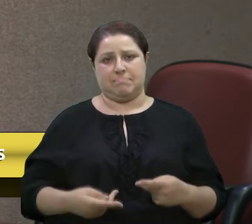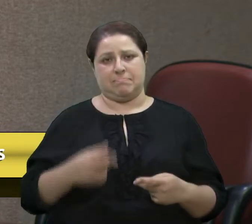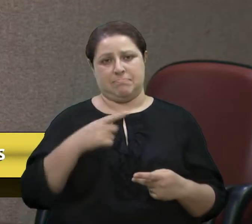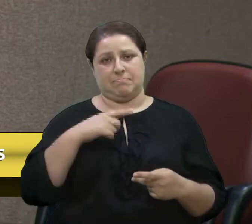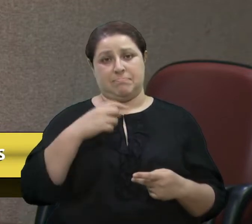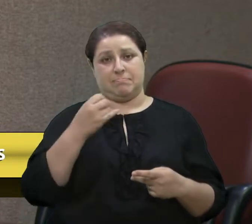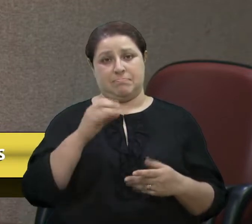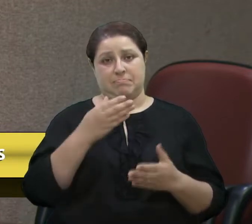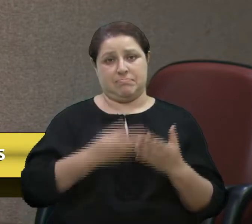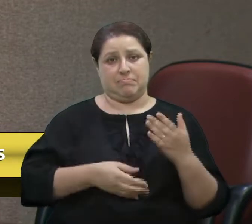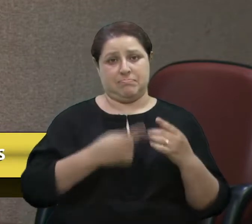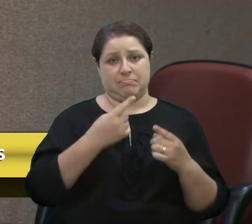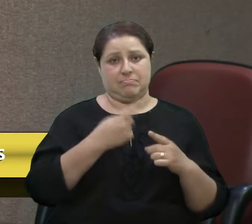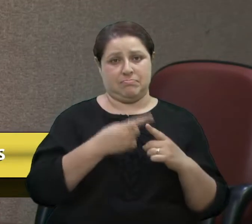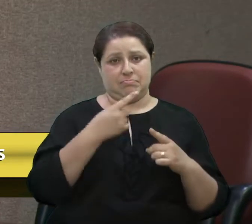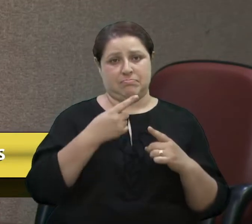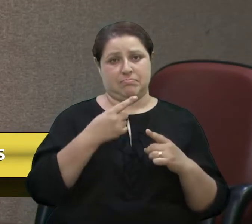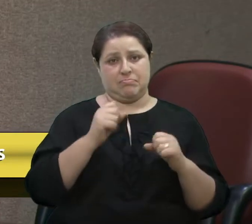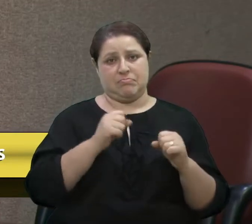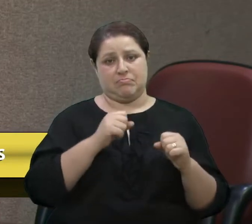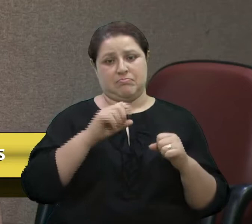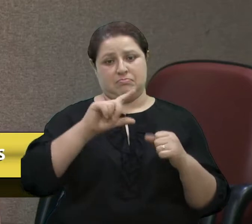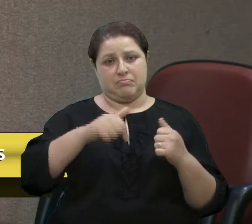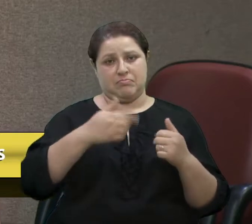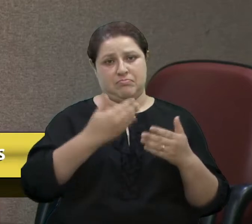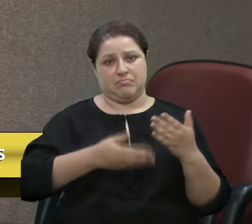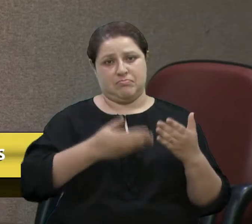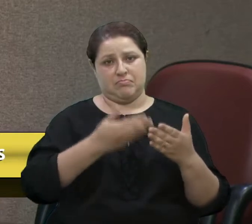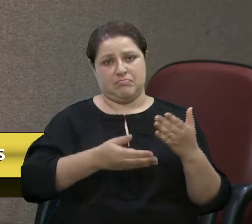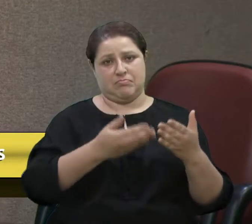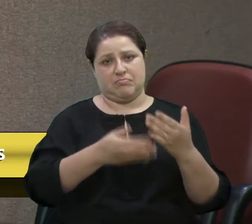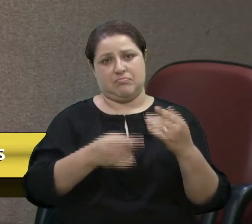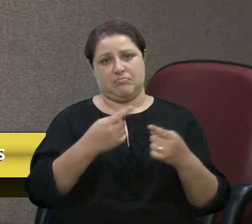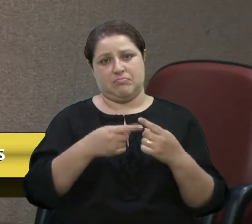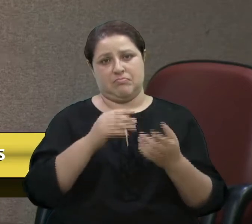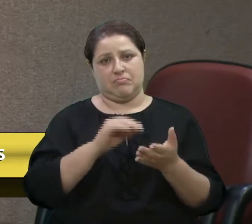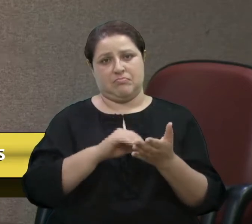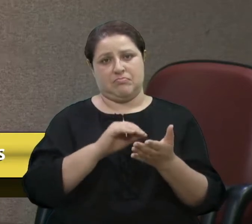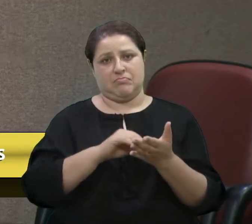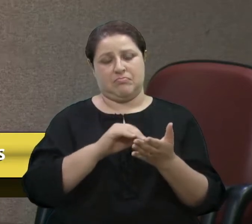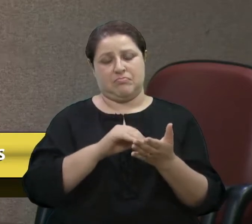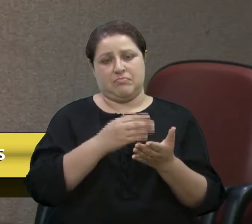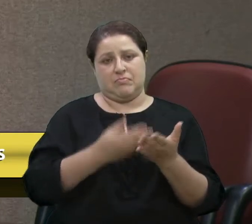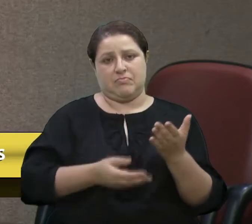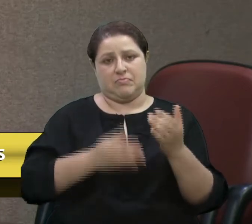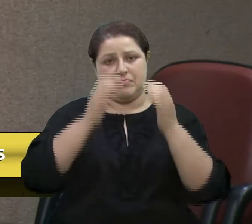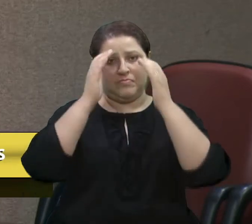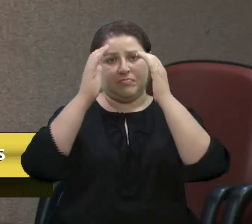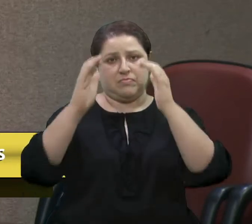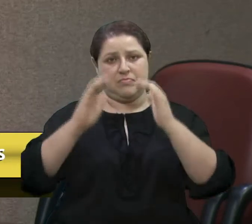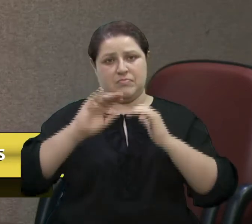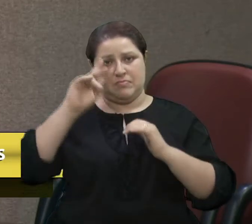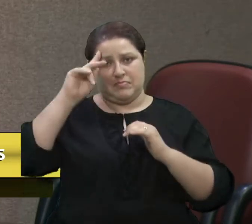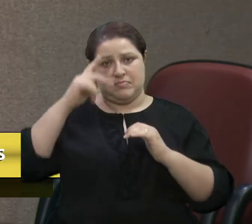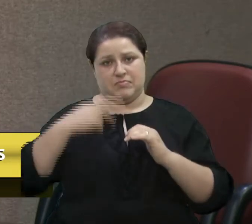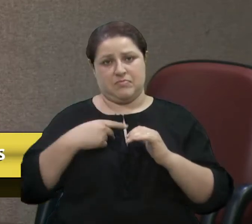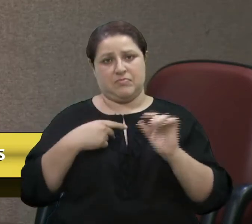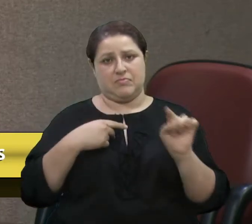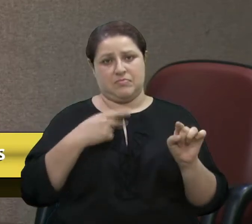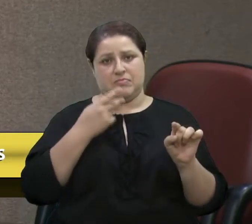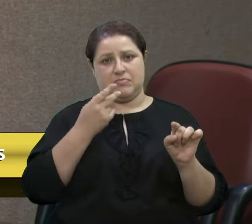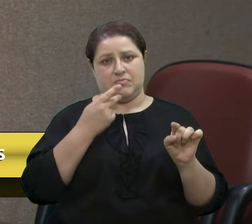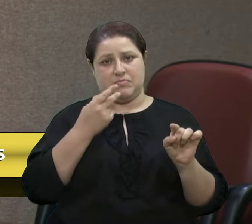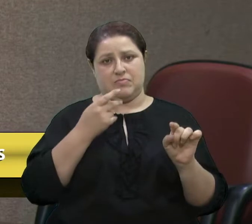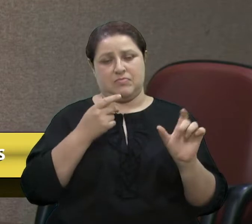perde uma vez, ele pode perder por diversas vezes depois, porque ele já perdeu respeito por si próprio. E a senhora não, a senhora deu a sua palavra e a senhora